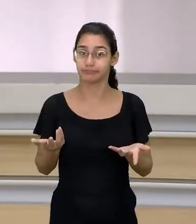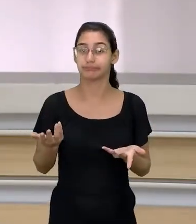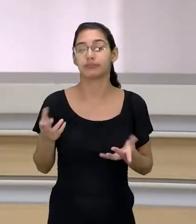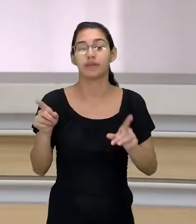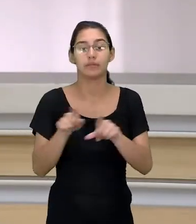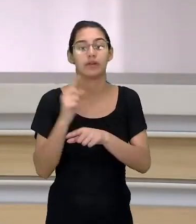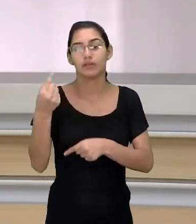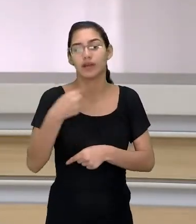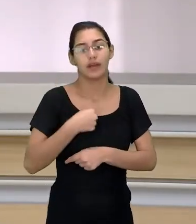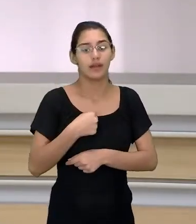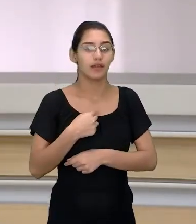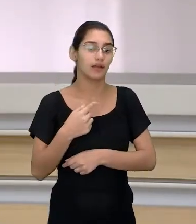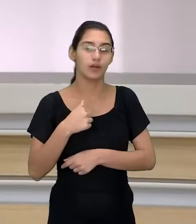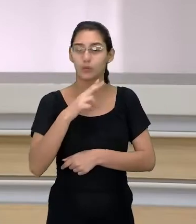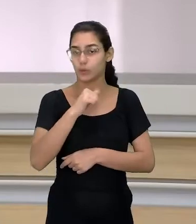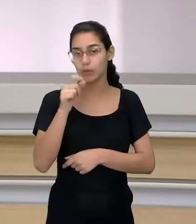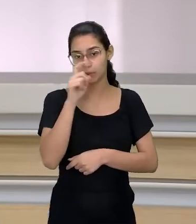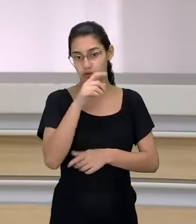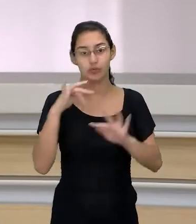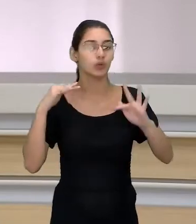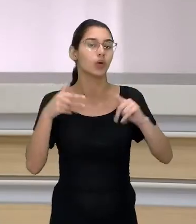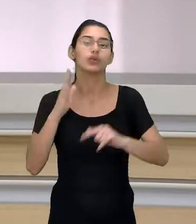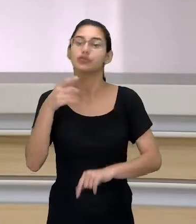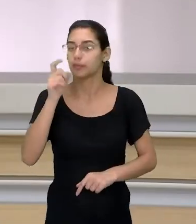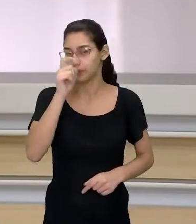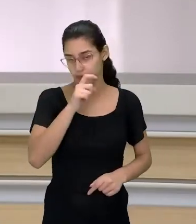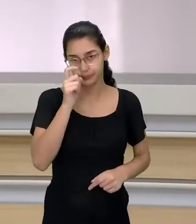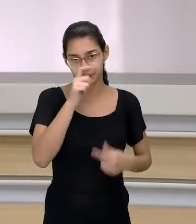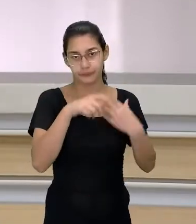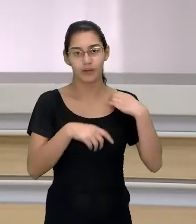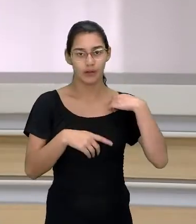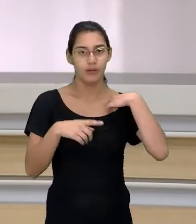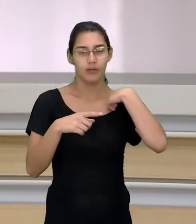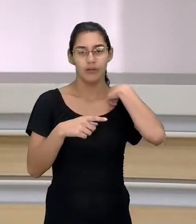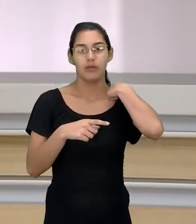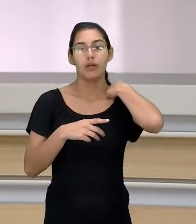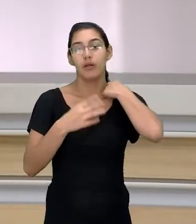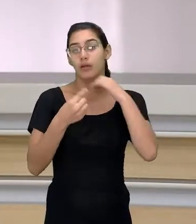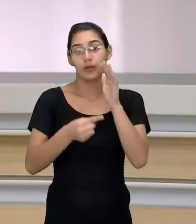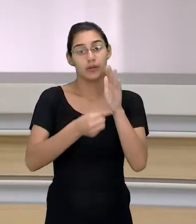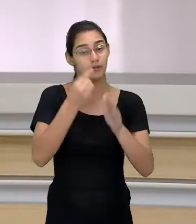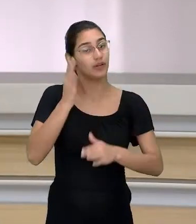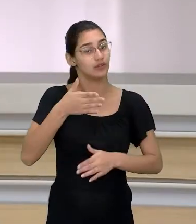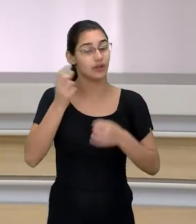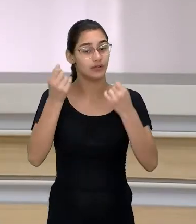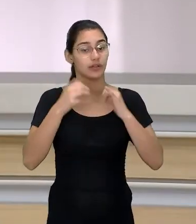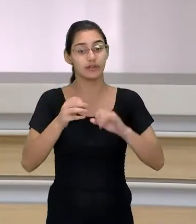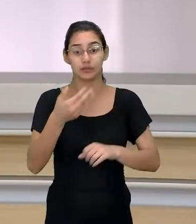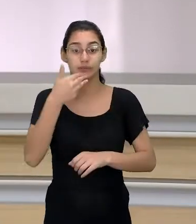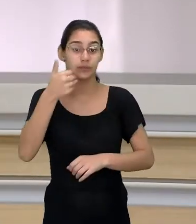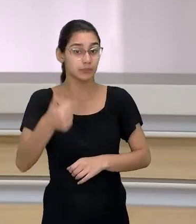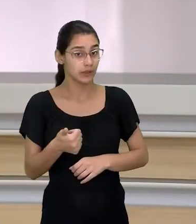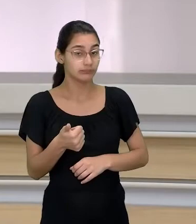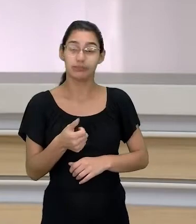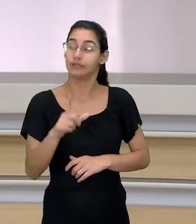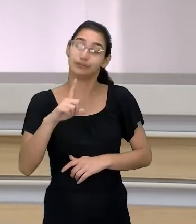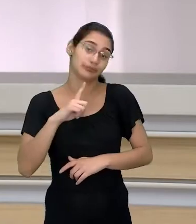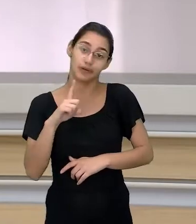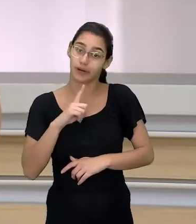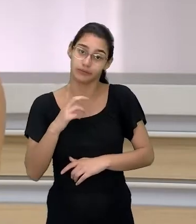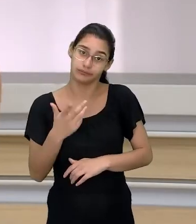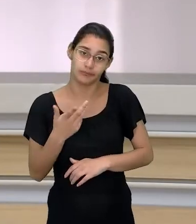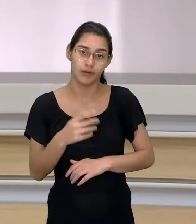não venha com essa de tipo, ai, eu nunca menti. Todo mundo já mentiu. Você, pelo menos uma vez na vida, já falou que estava tudo bem, quando eu não estava.